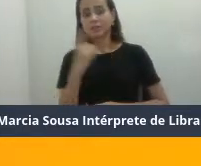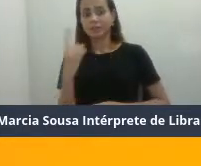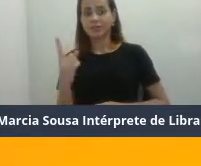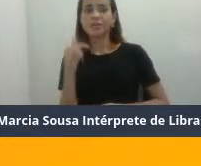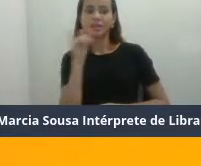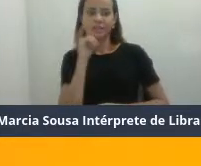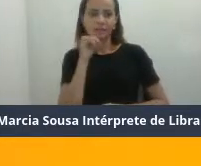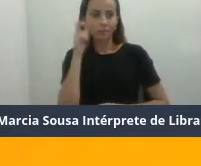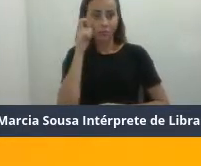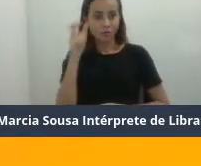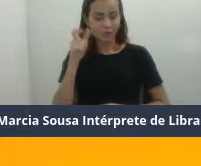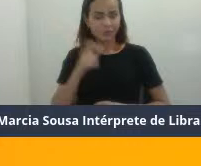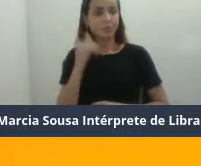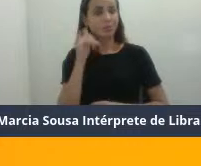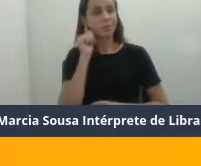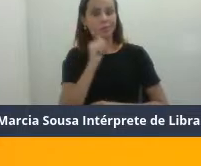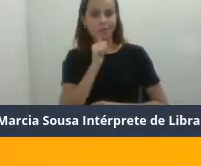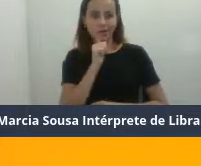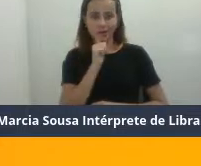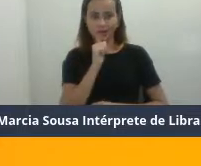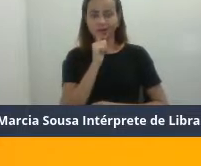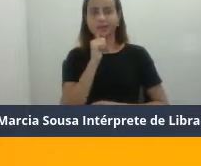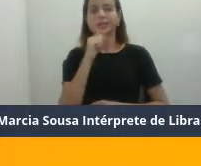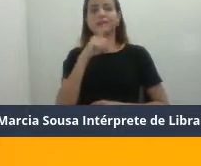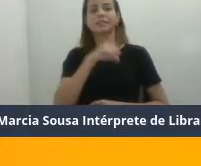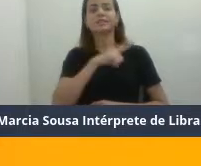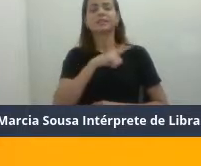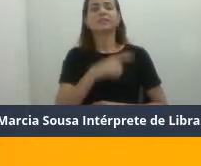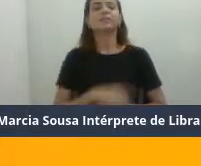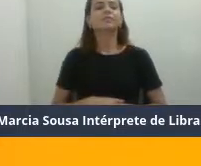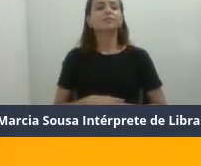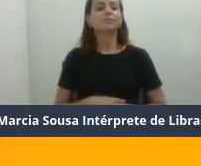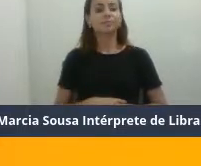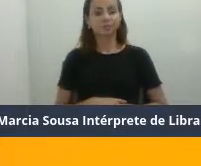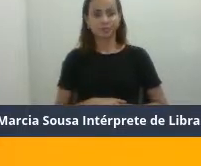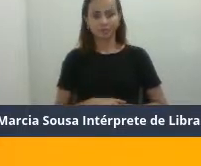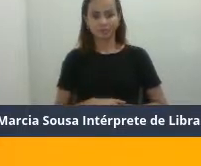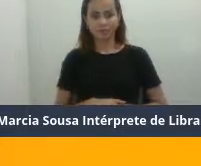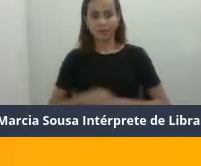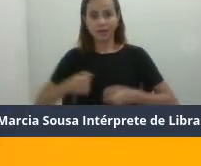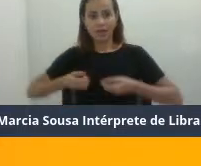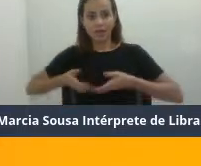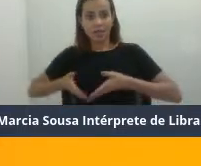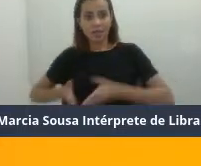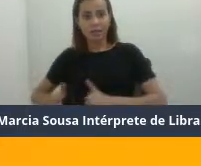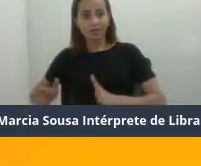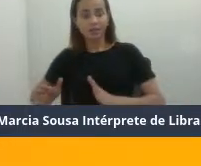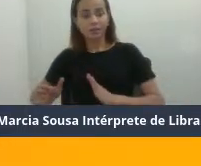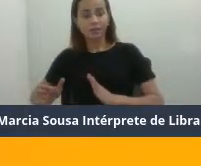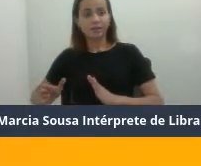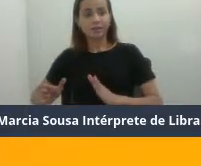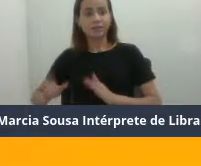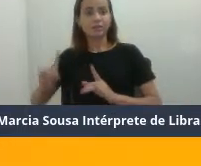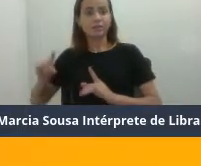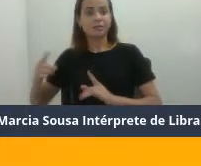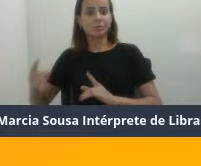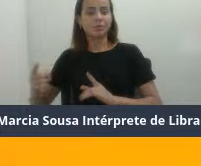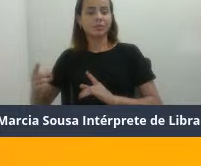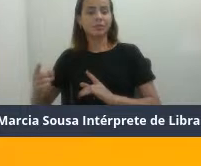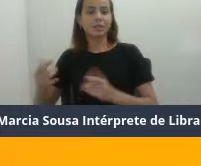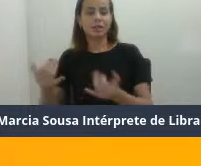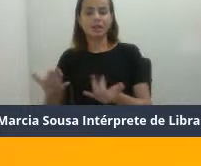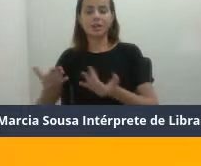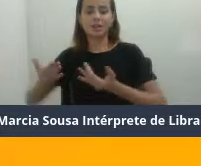curioso de uma mulher ter dado à luz a partir da doação de um ovário